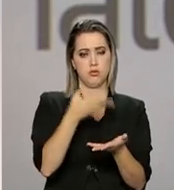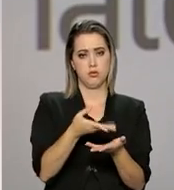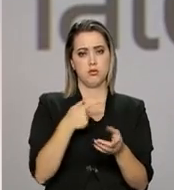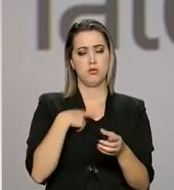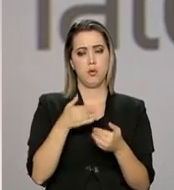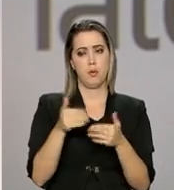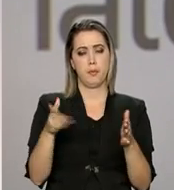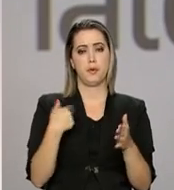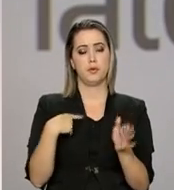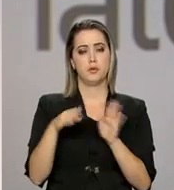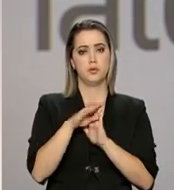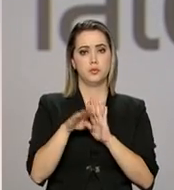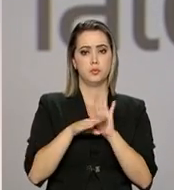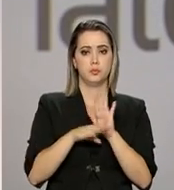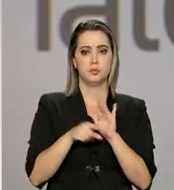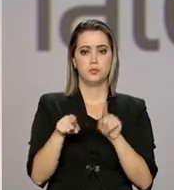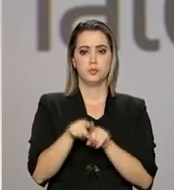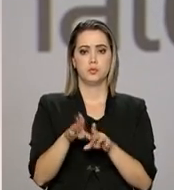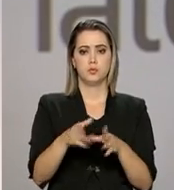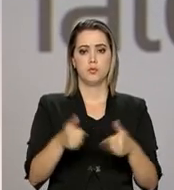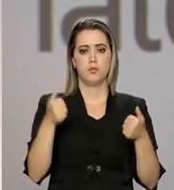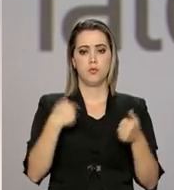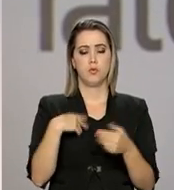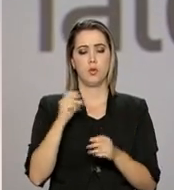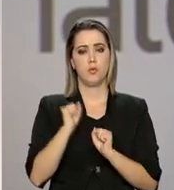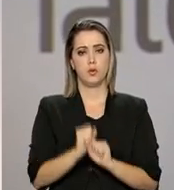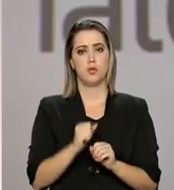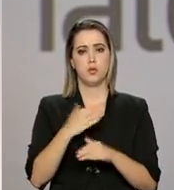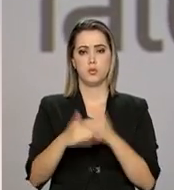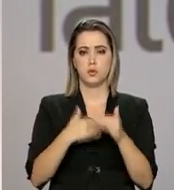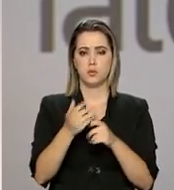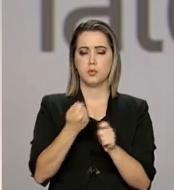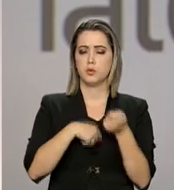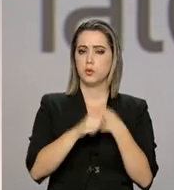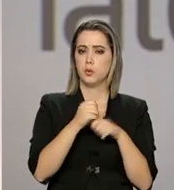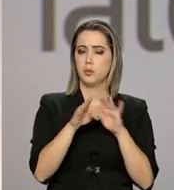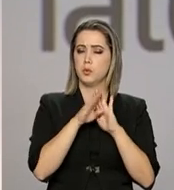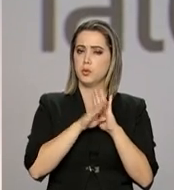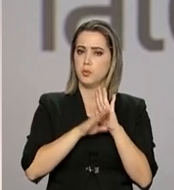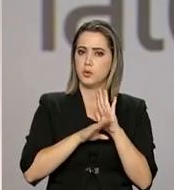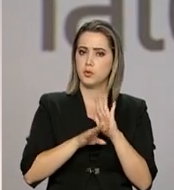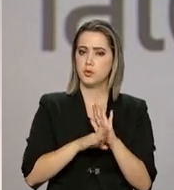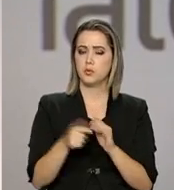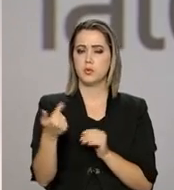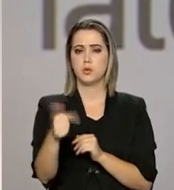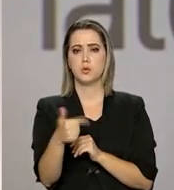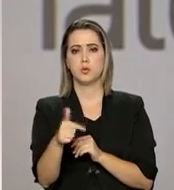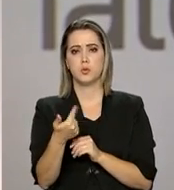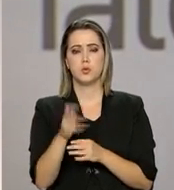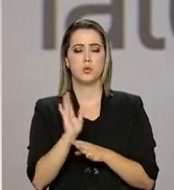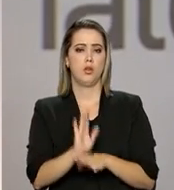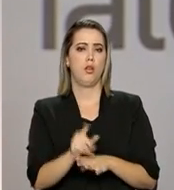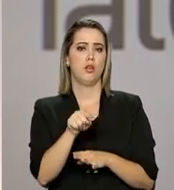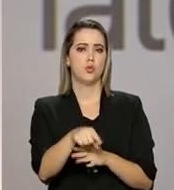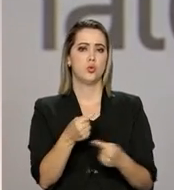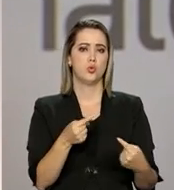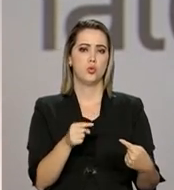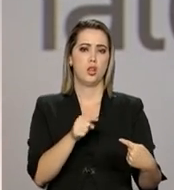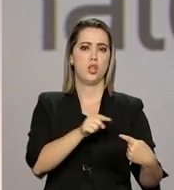dentro da sua programação e isso melhora a viabilidade econômica dos projetos, mas não há nenhum benefício